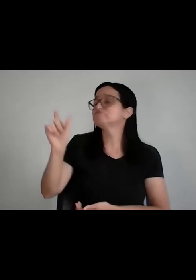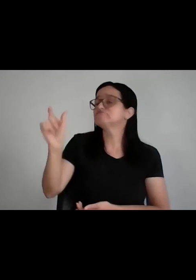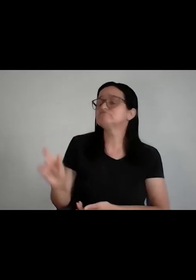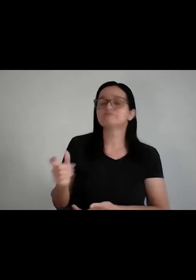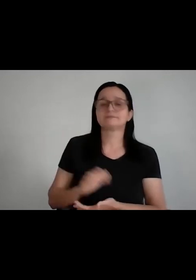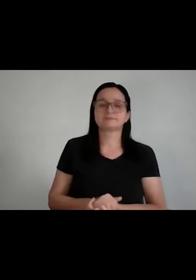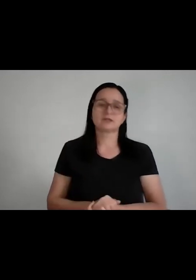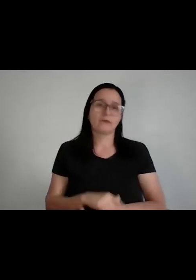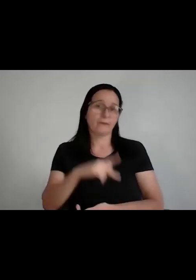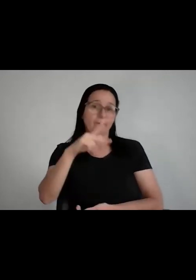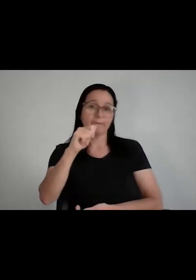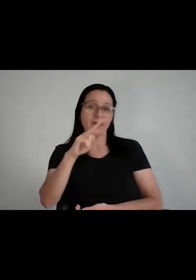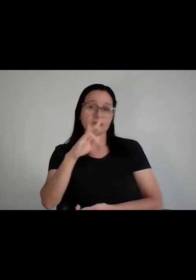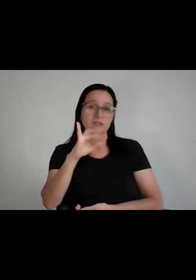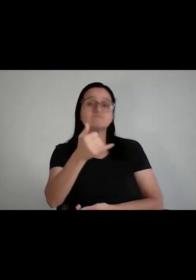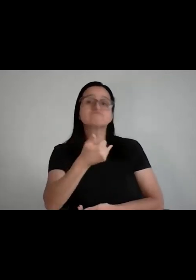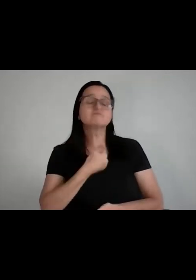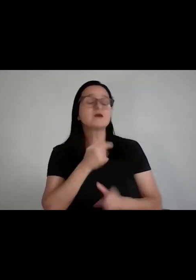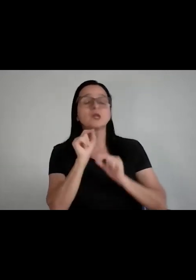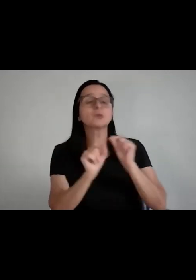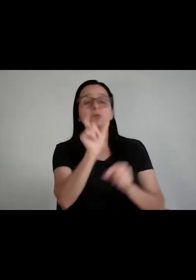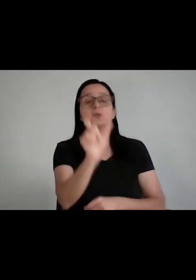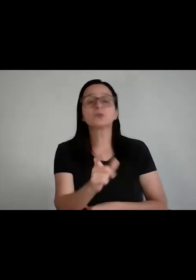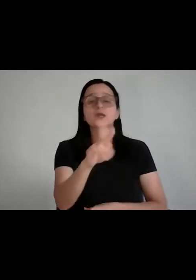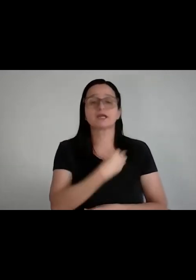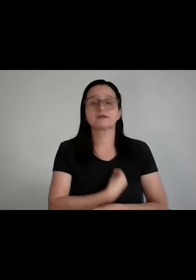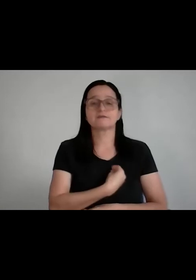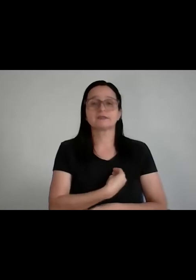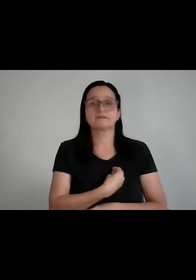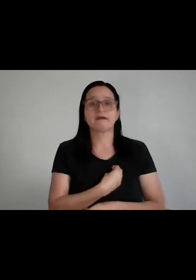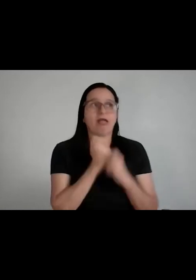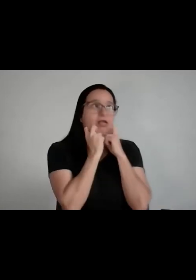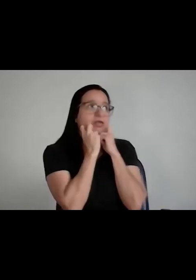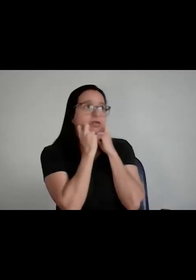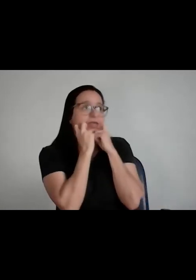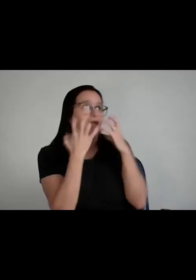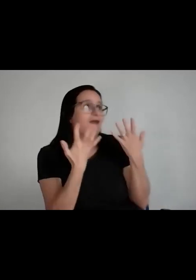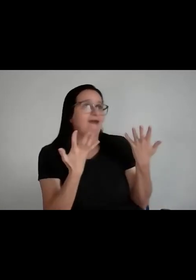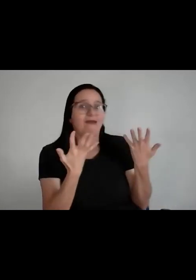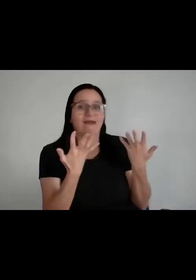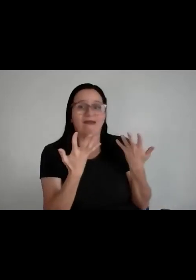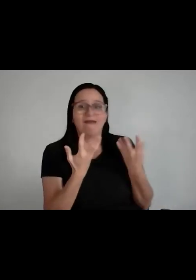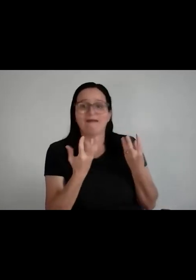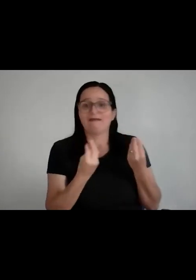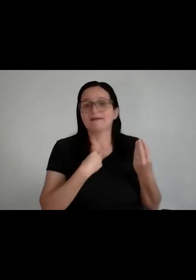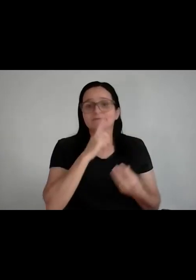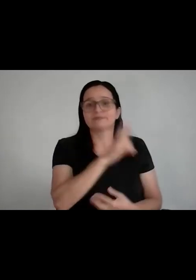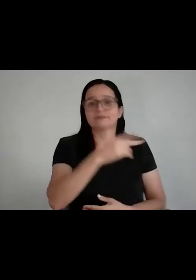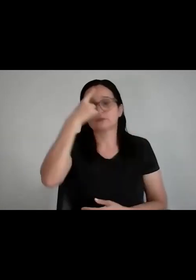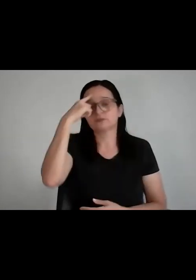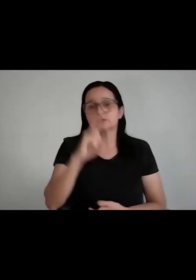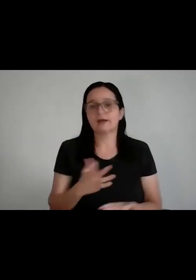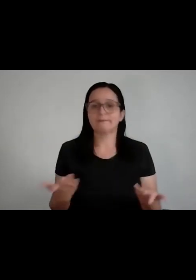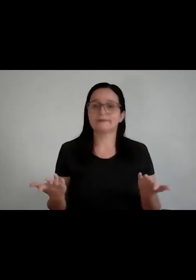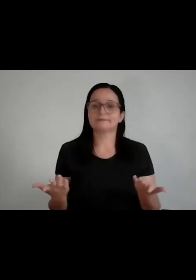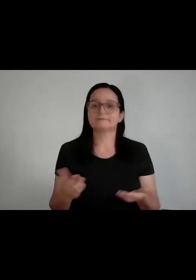Patrícia, fala aí para mim um pouco sobre você. Aí pronto, você amarela, você agar e não fala. E sendo que aqueles dois minutinhos era